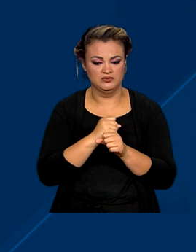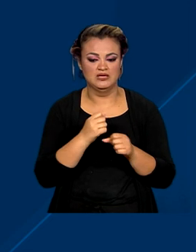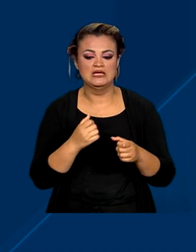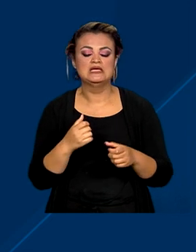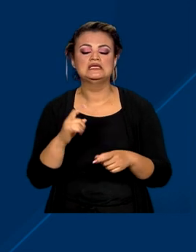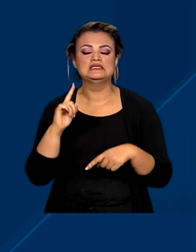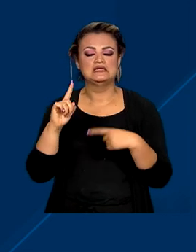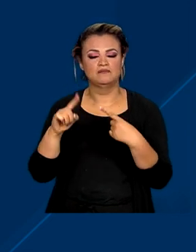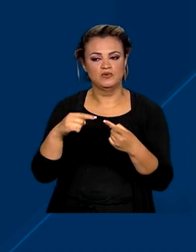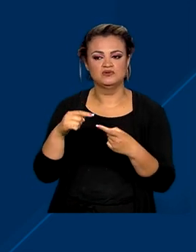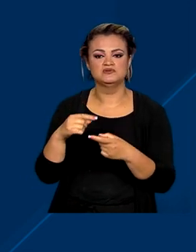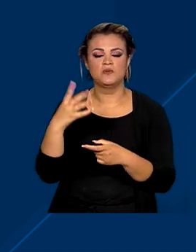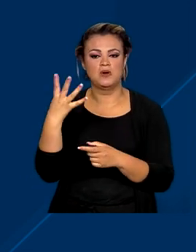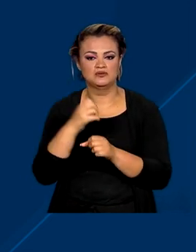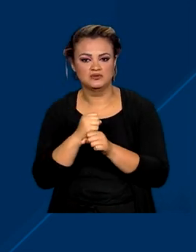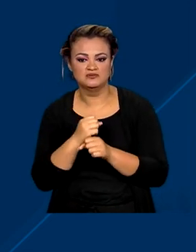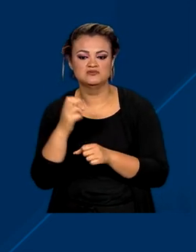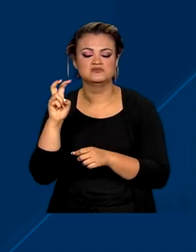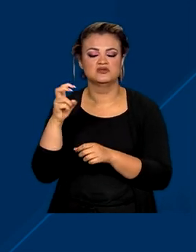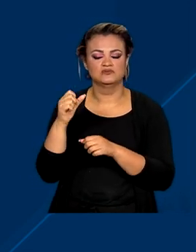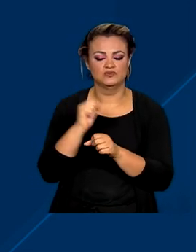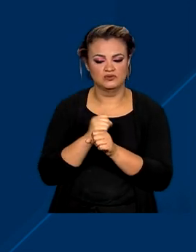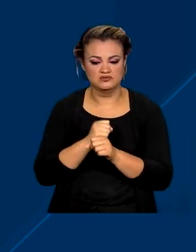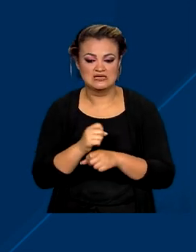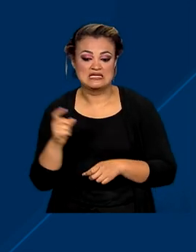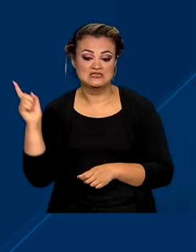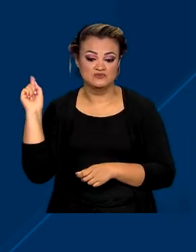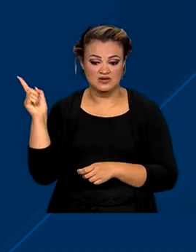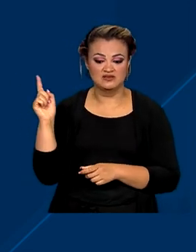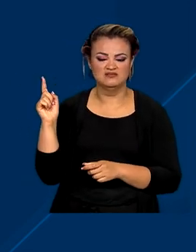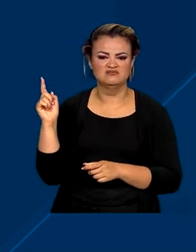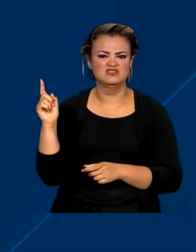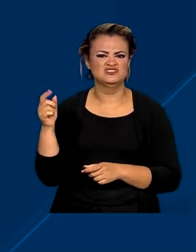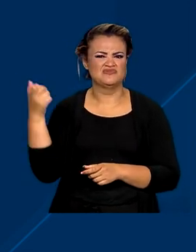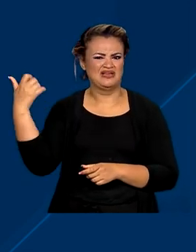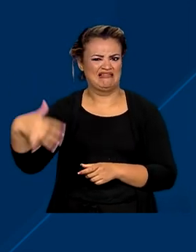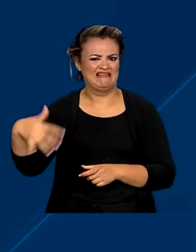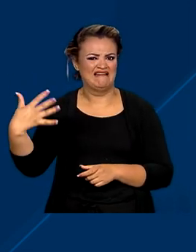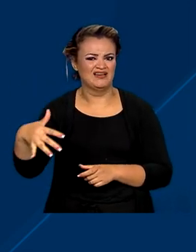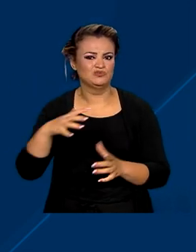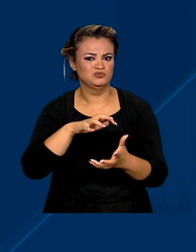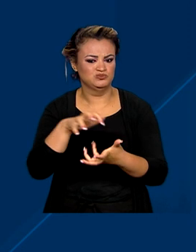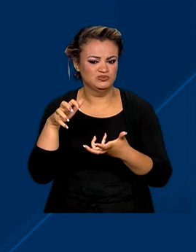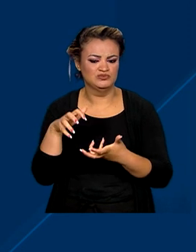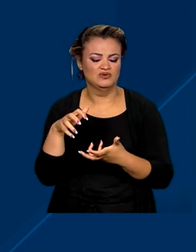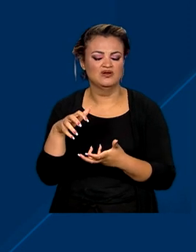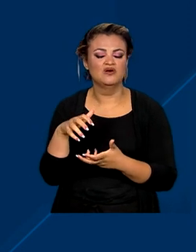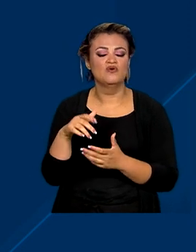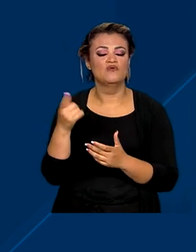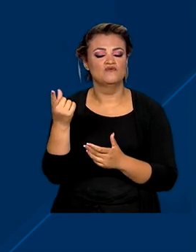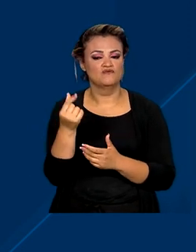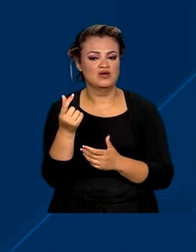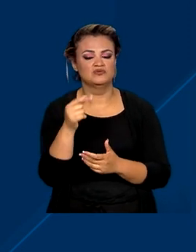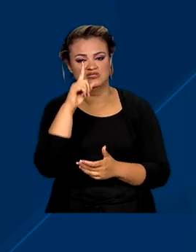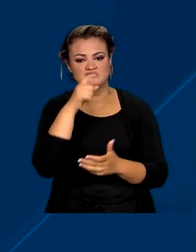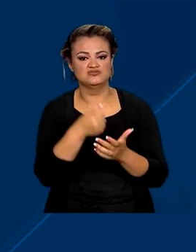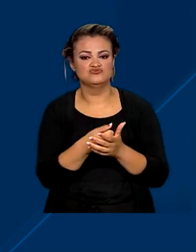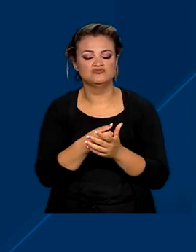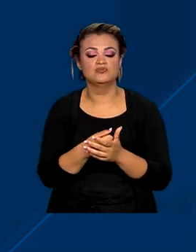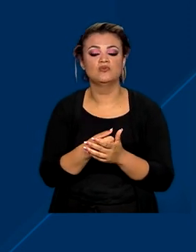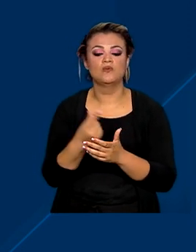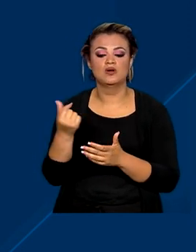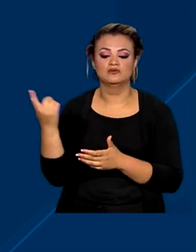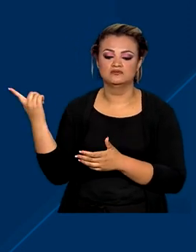final do quarto e quinto ano. O medicamento, que já foi considerado o mais caro do mundo, teve o preço definido pela